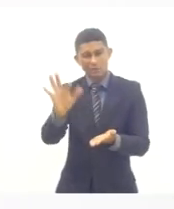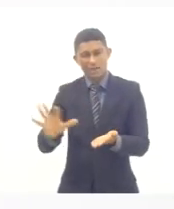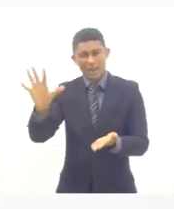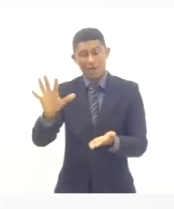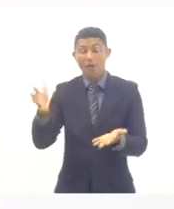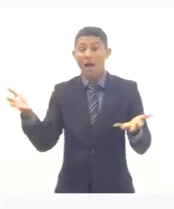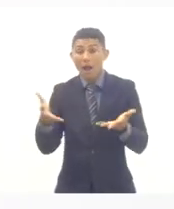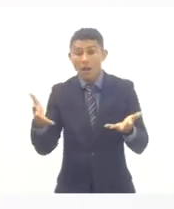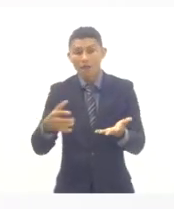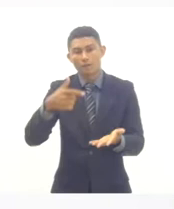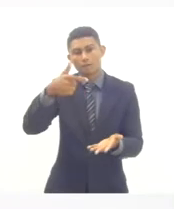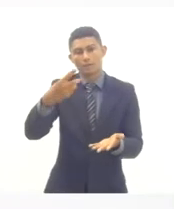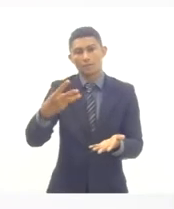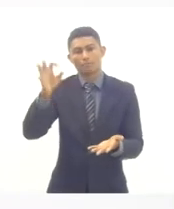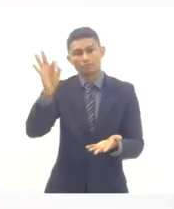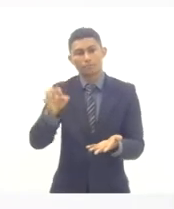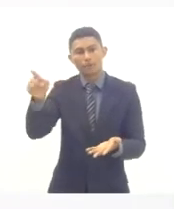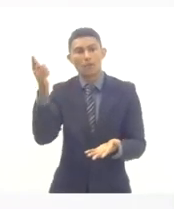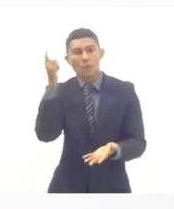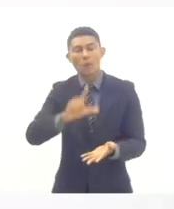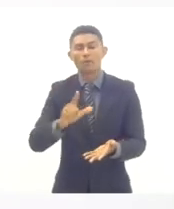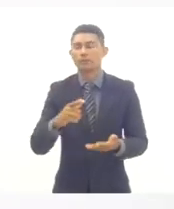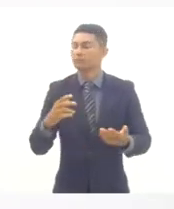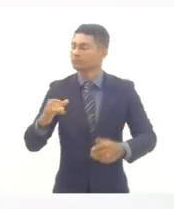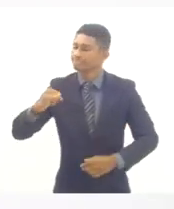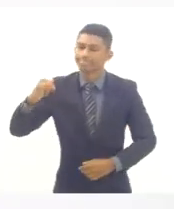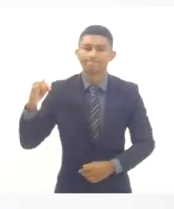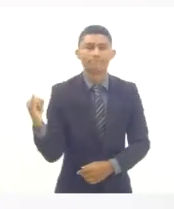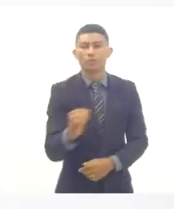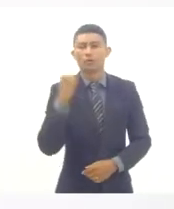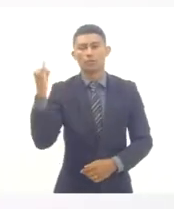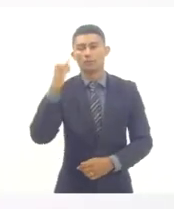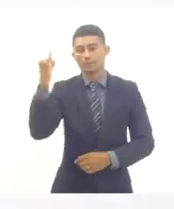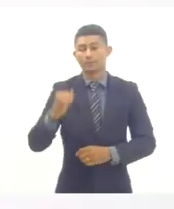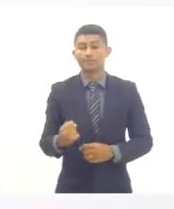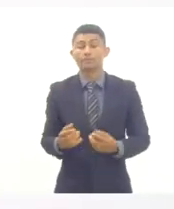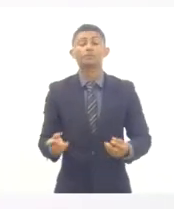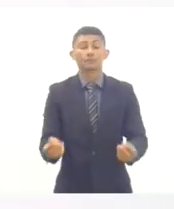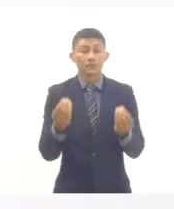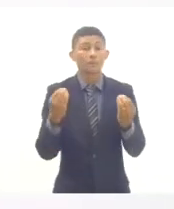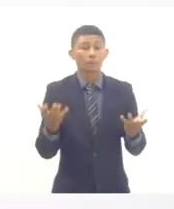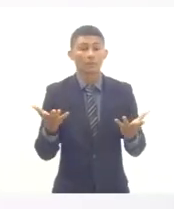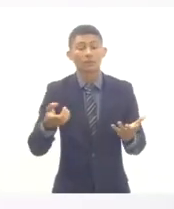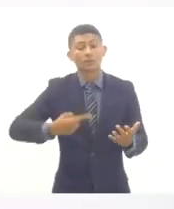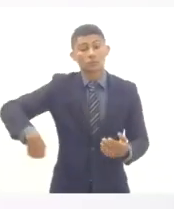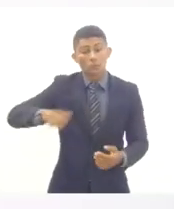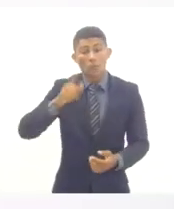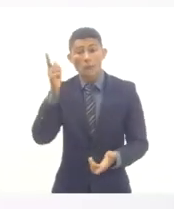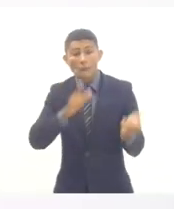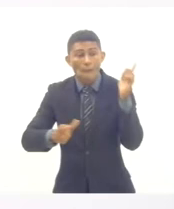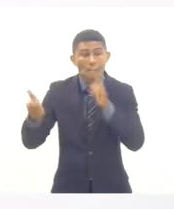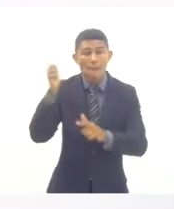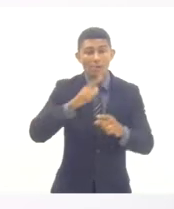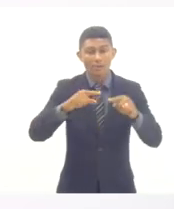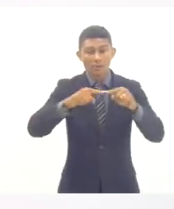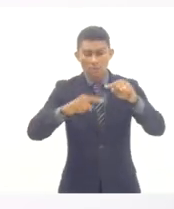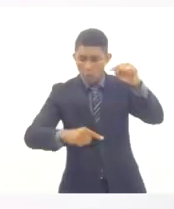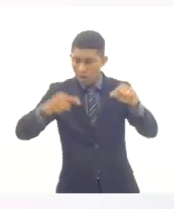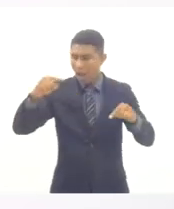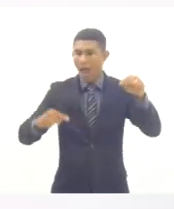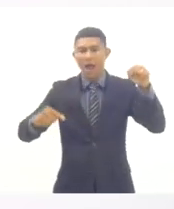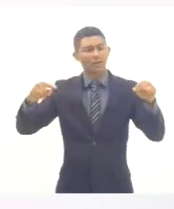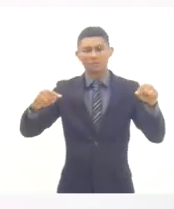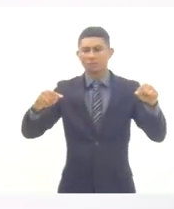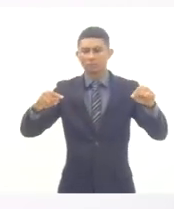aspecto fundamental para que, de fato, a gente consiga enfrentar e diminuir as desigualdades educacionais.